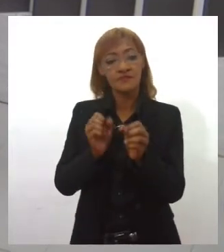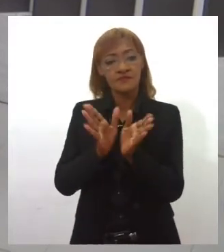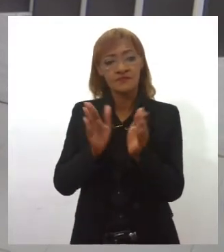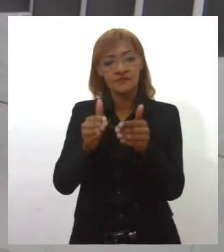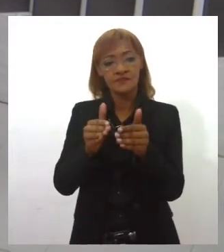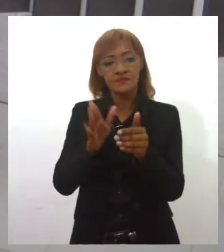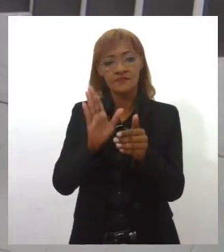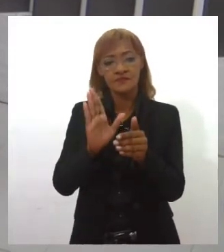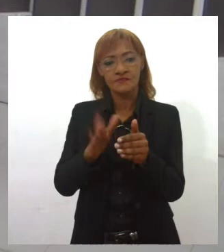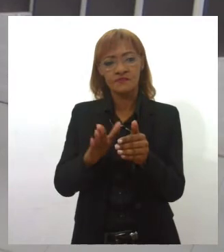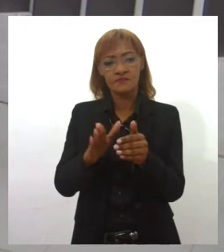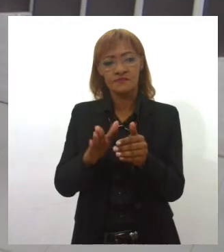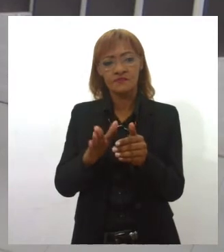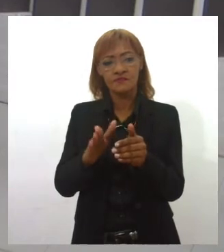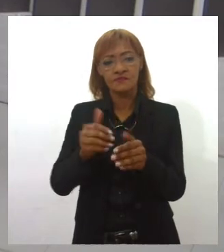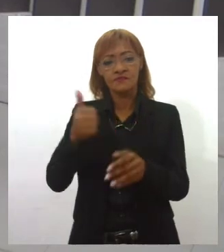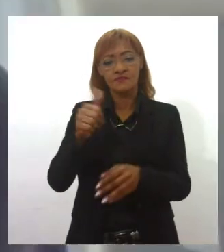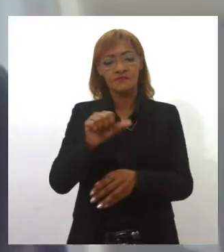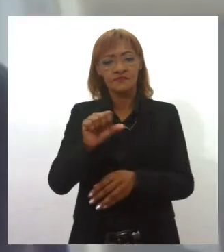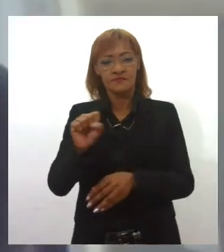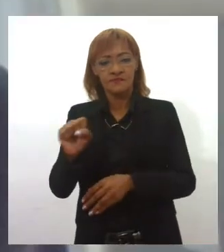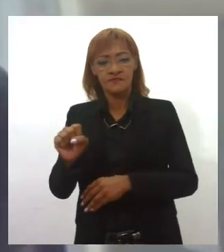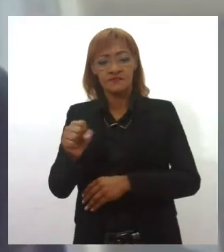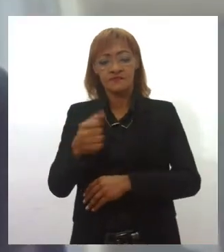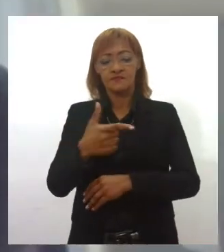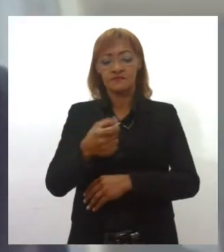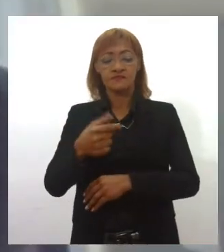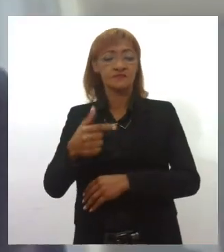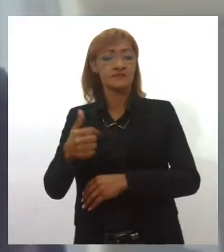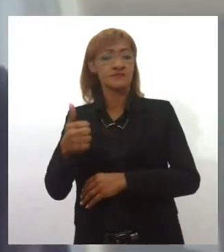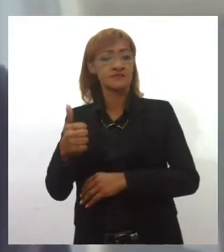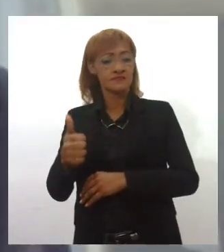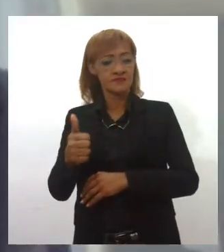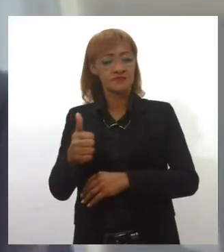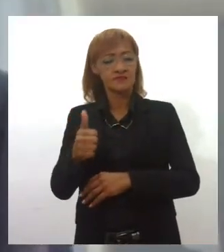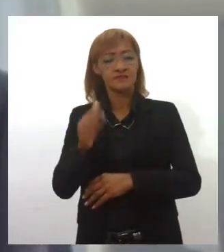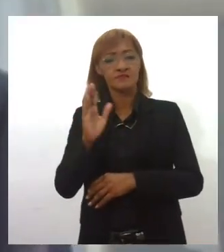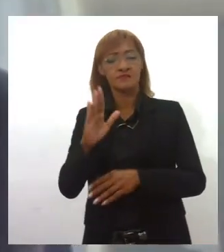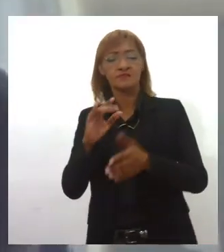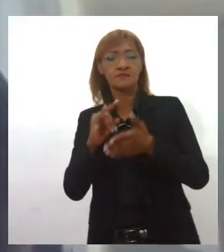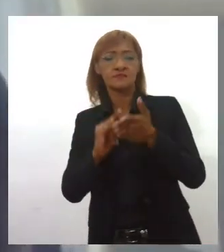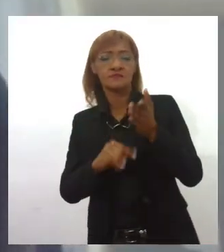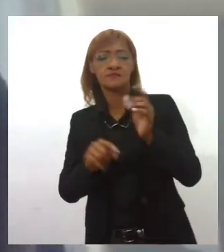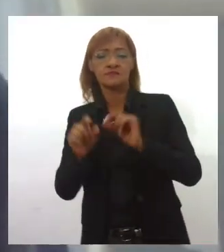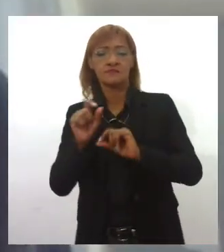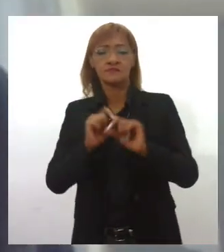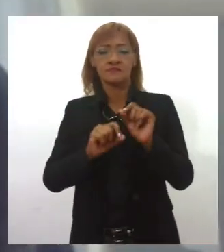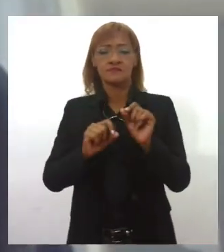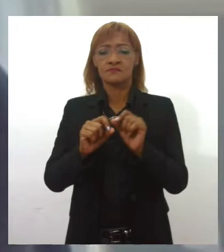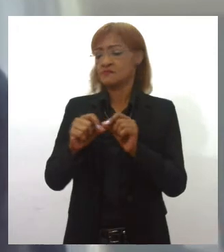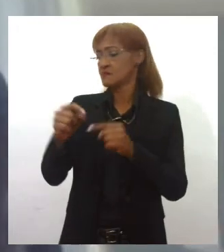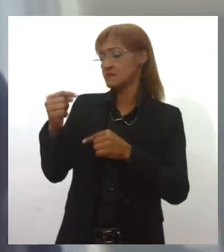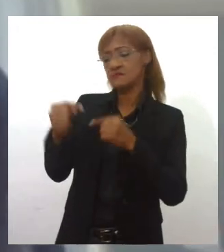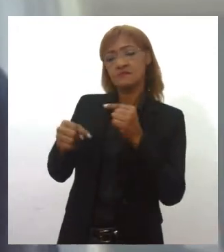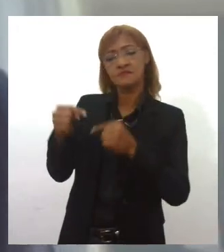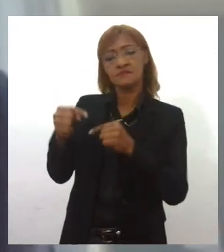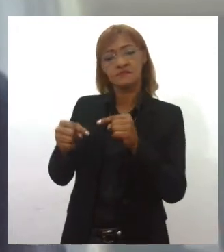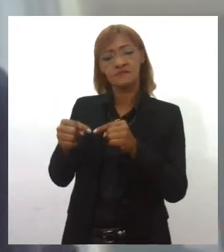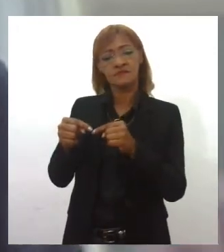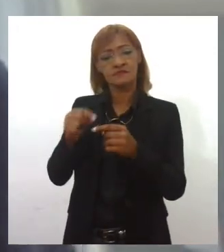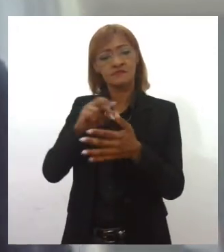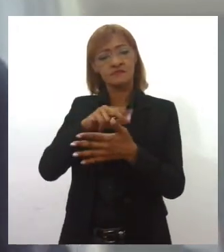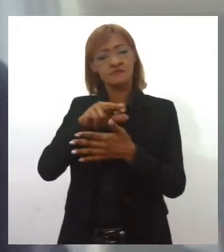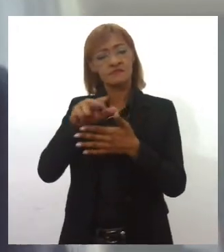agora no primeiro semestre de 2021, o nosso documento de referência, né? Que inclui uma discussão ampla de vários